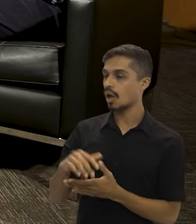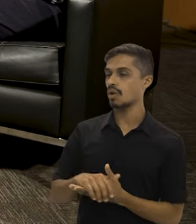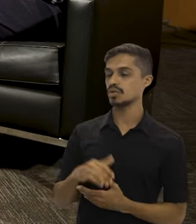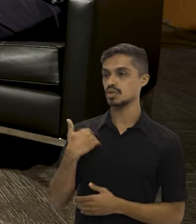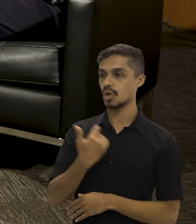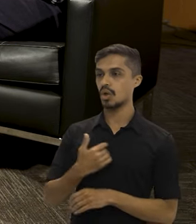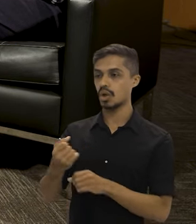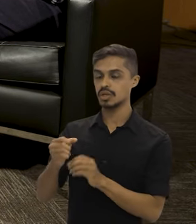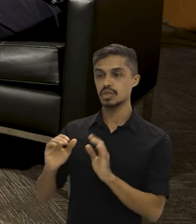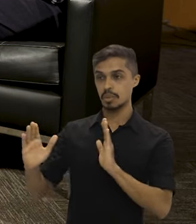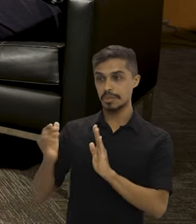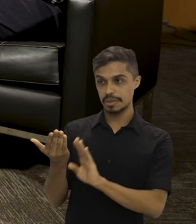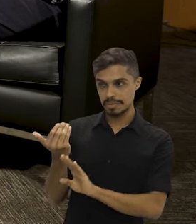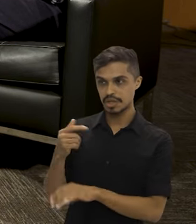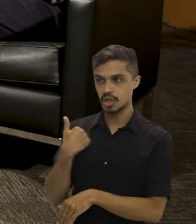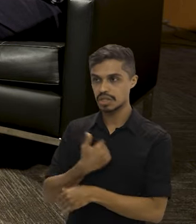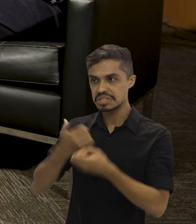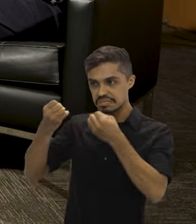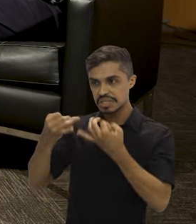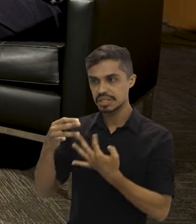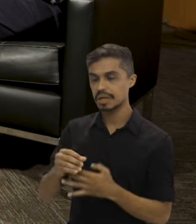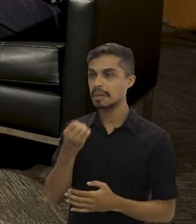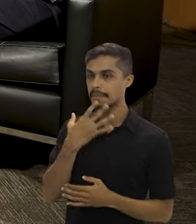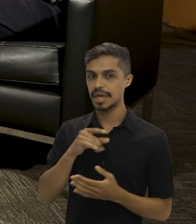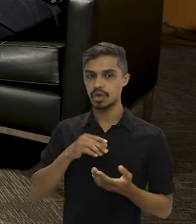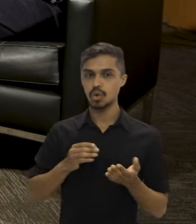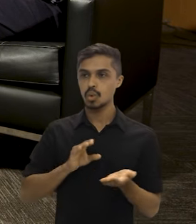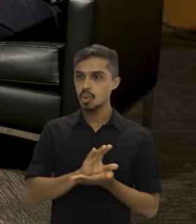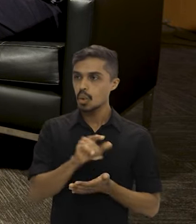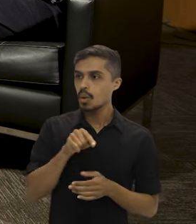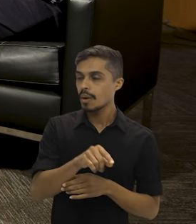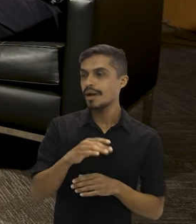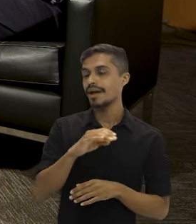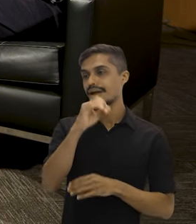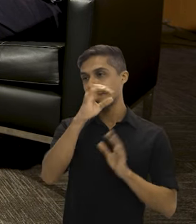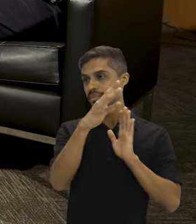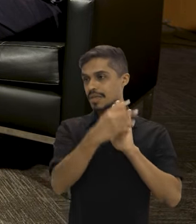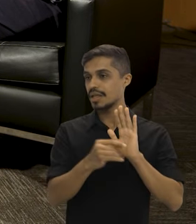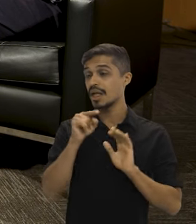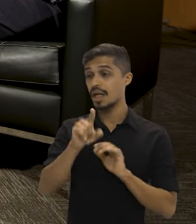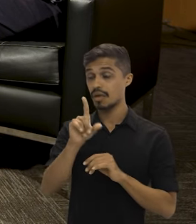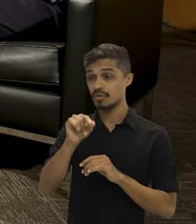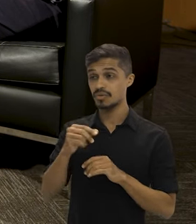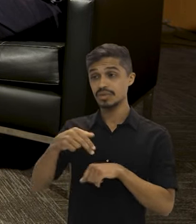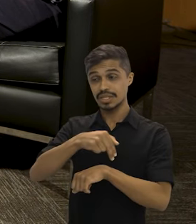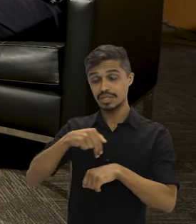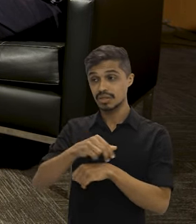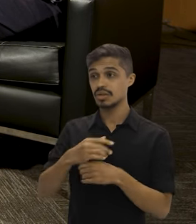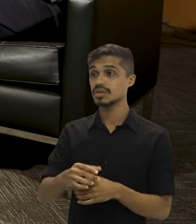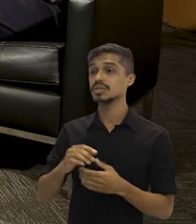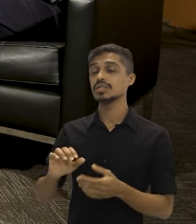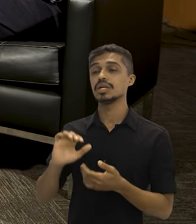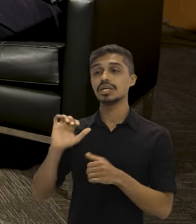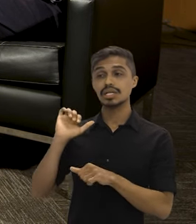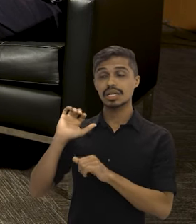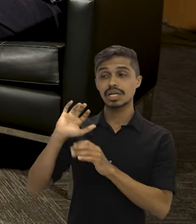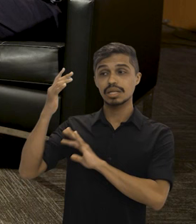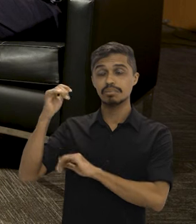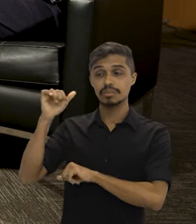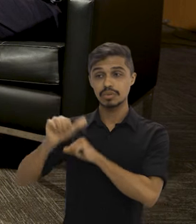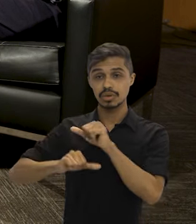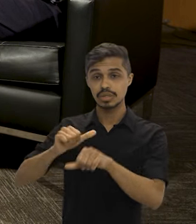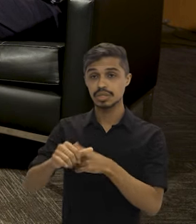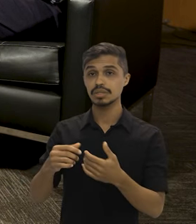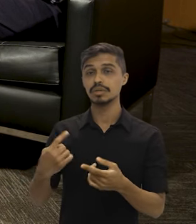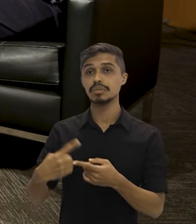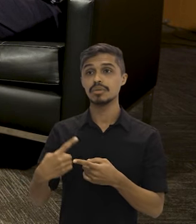passado, a gente explicou bastante o Fundo Amazônia, mas existe um outro fundo que é o Fundo Nacional sobre Mudança do